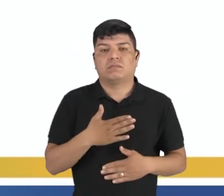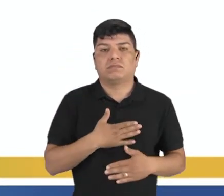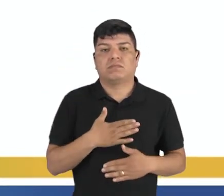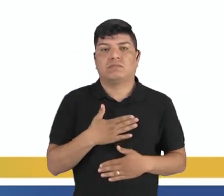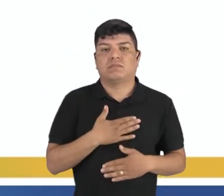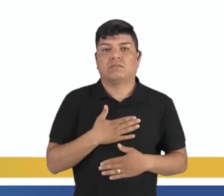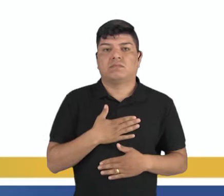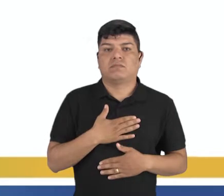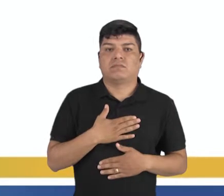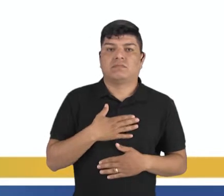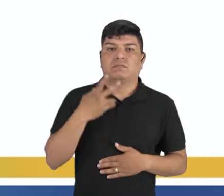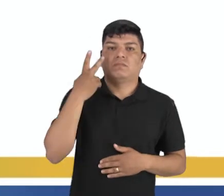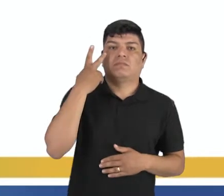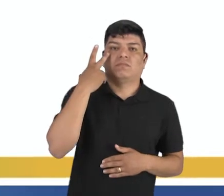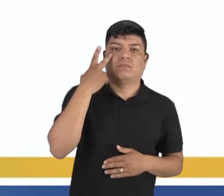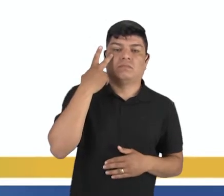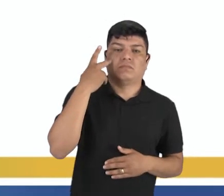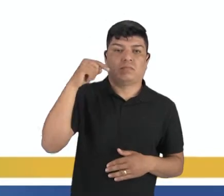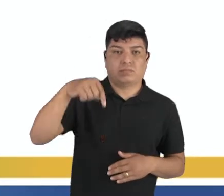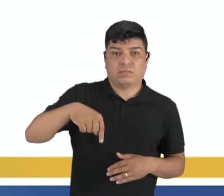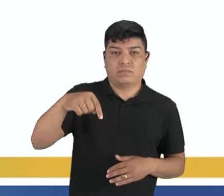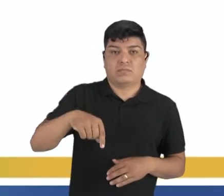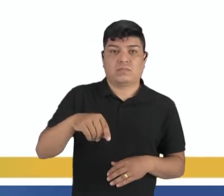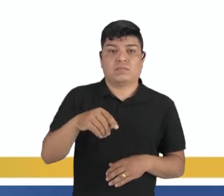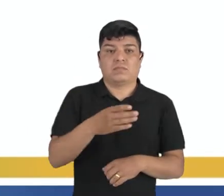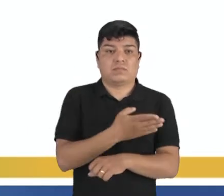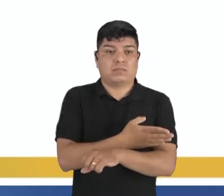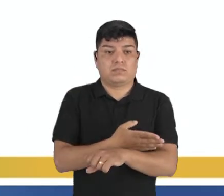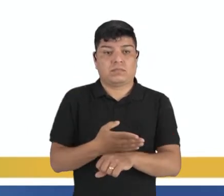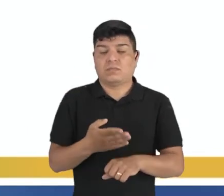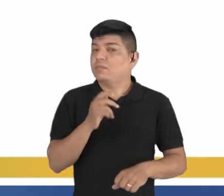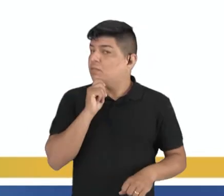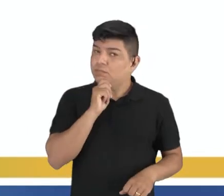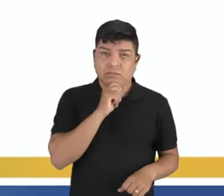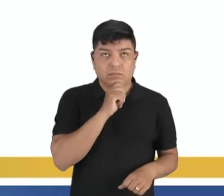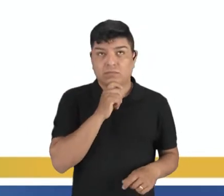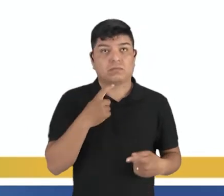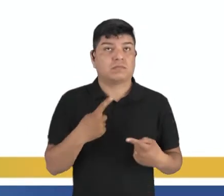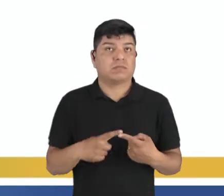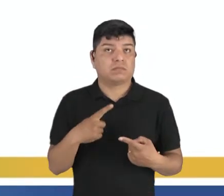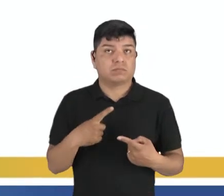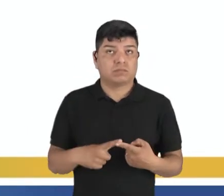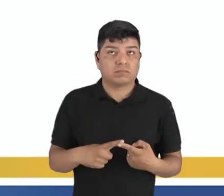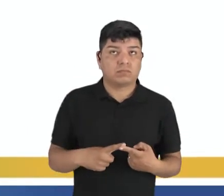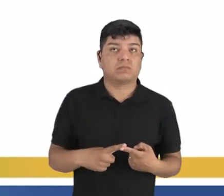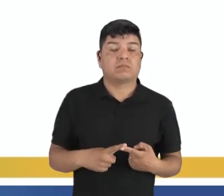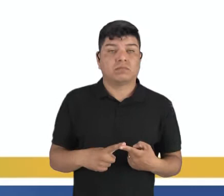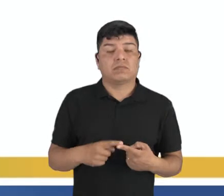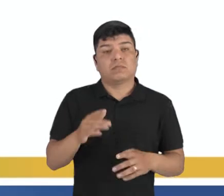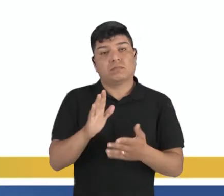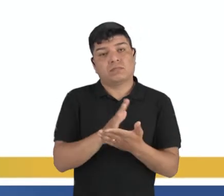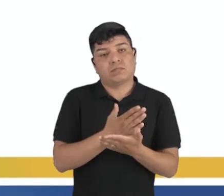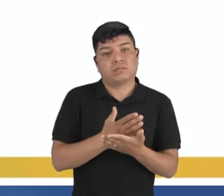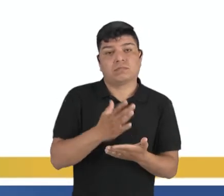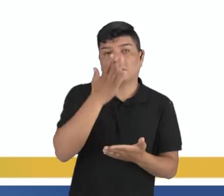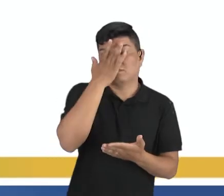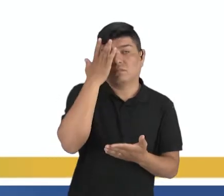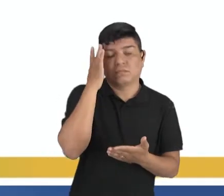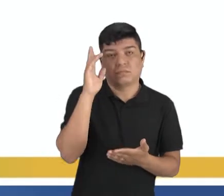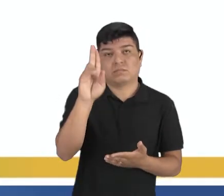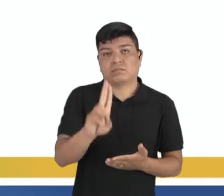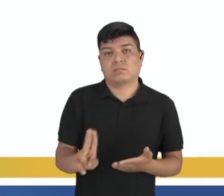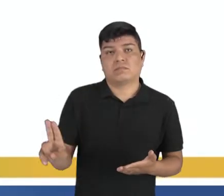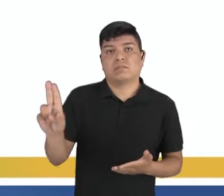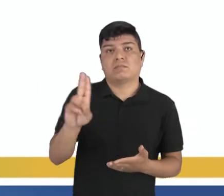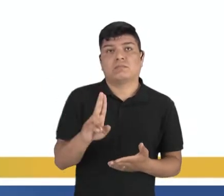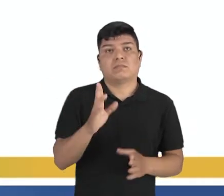são tão comuns ainda aqui na nossa região. Muitas pessoas fazem uso delas, principalmente por